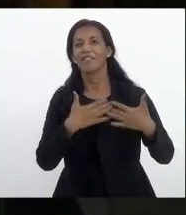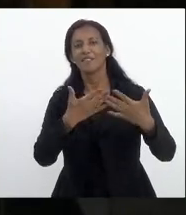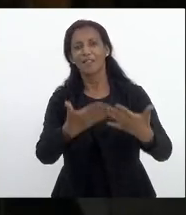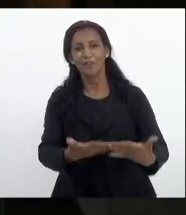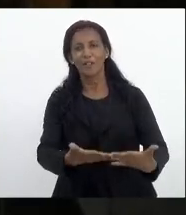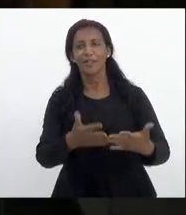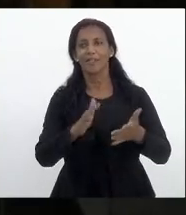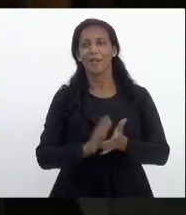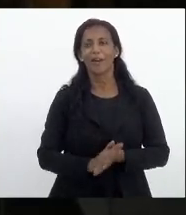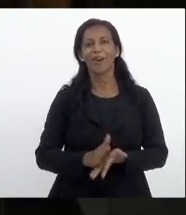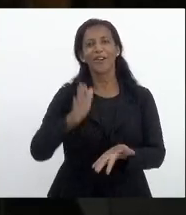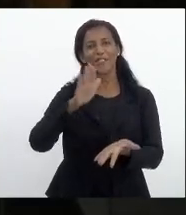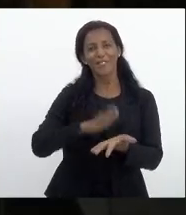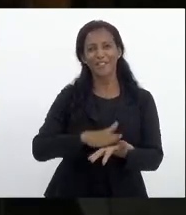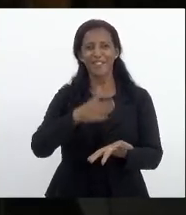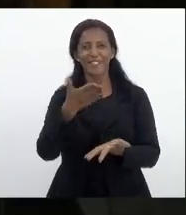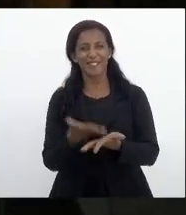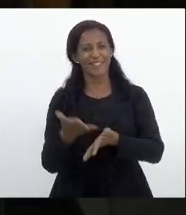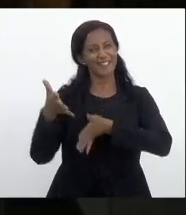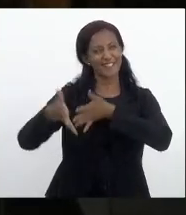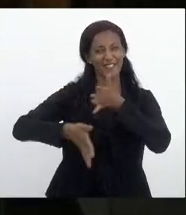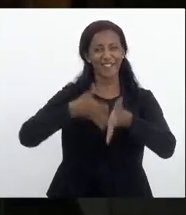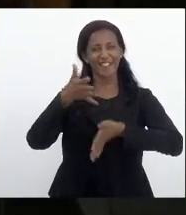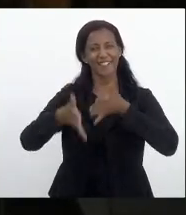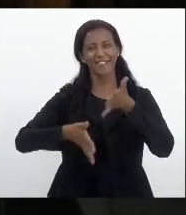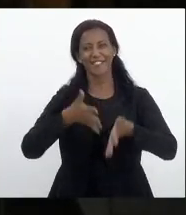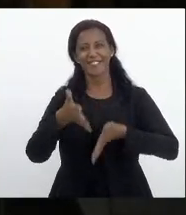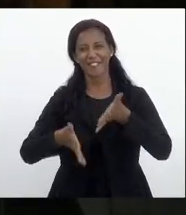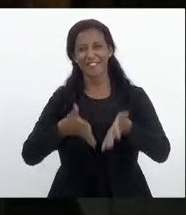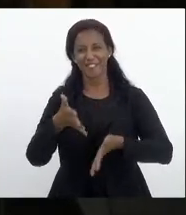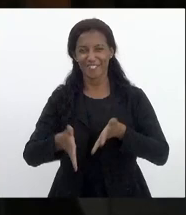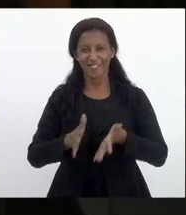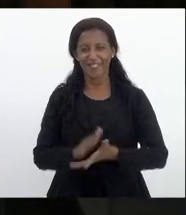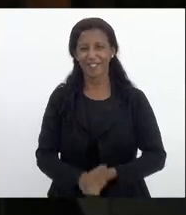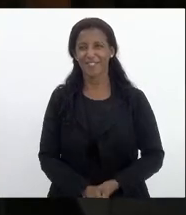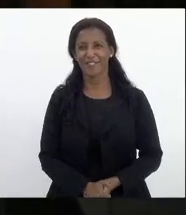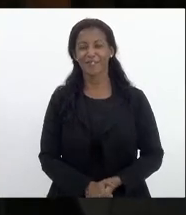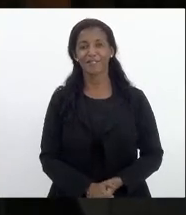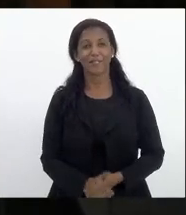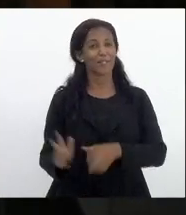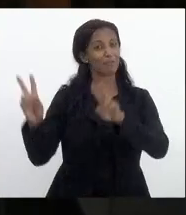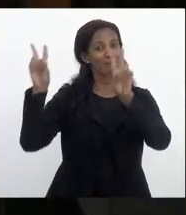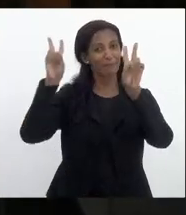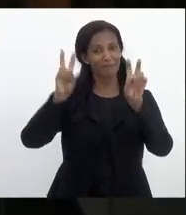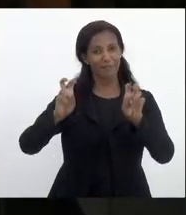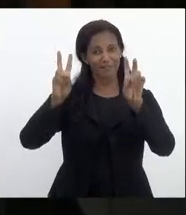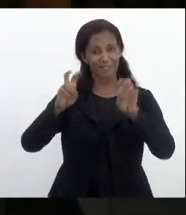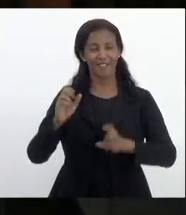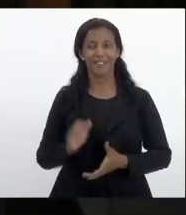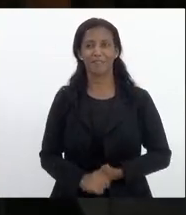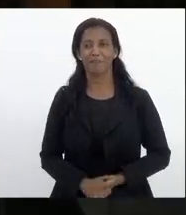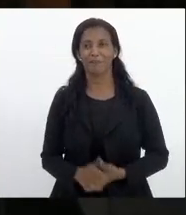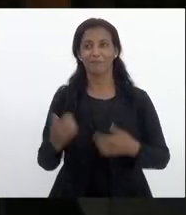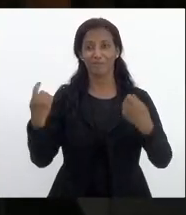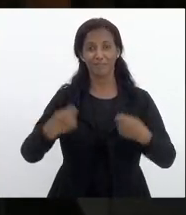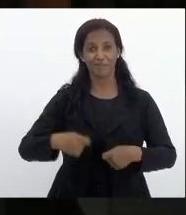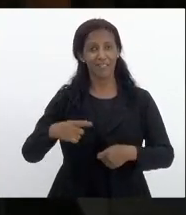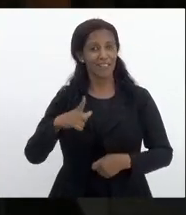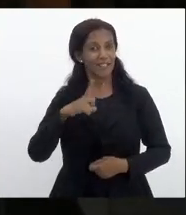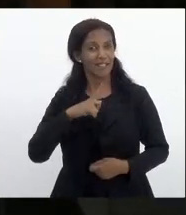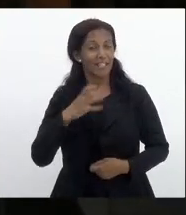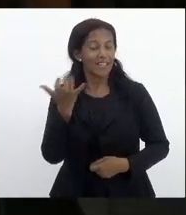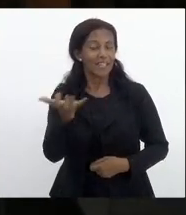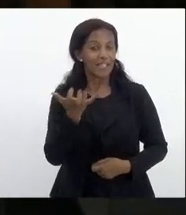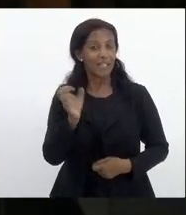nossa intérprete da linguagem de Libra porque o tema tem que ser querendo